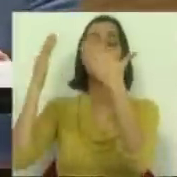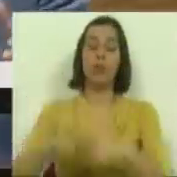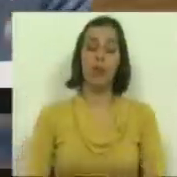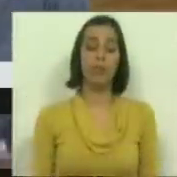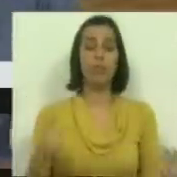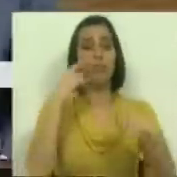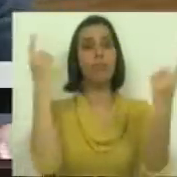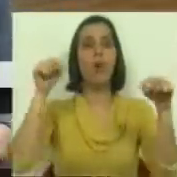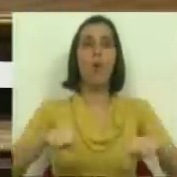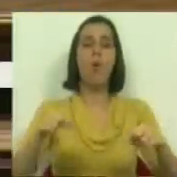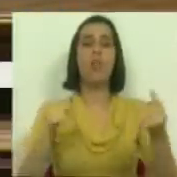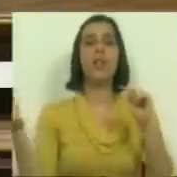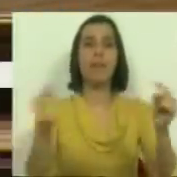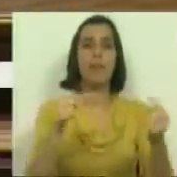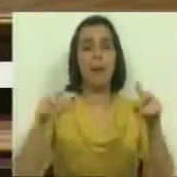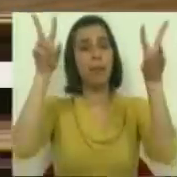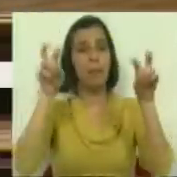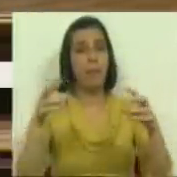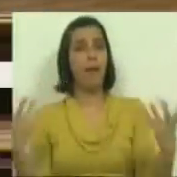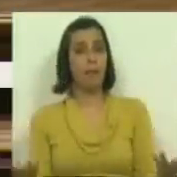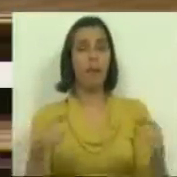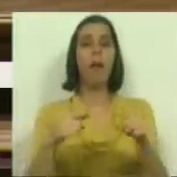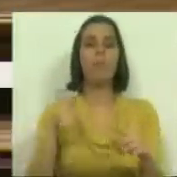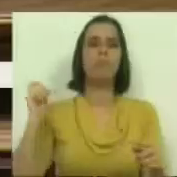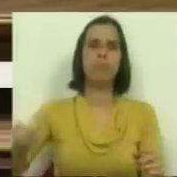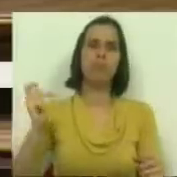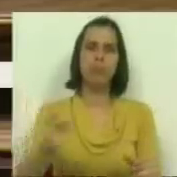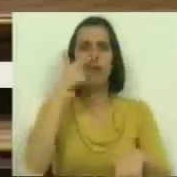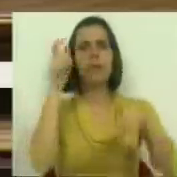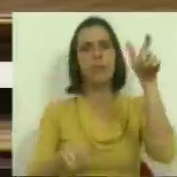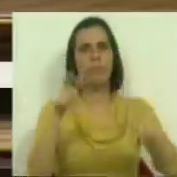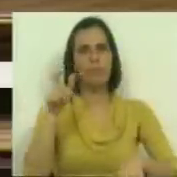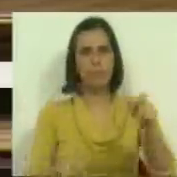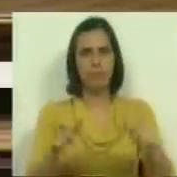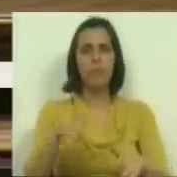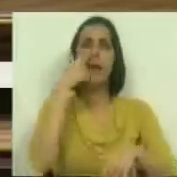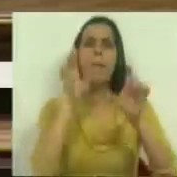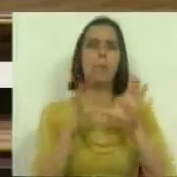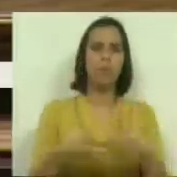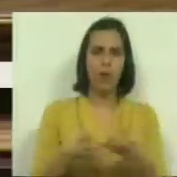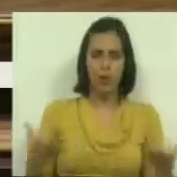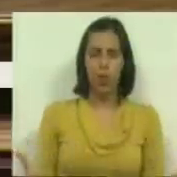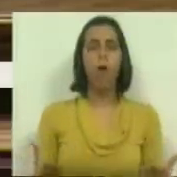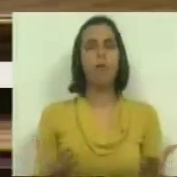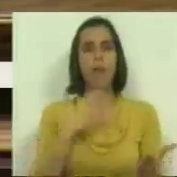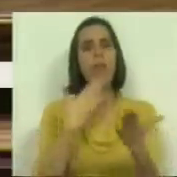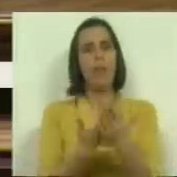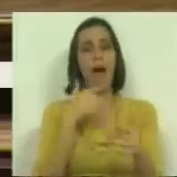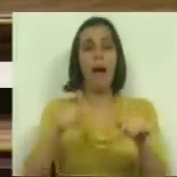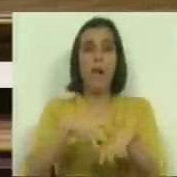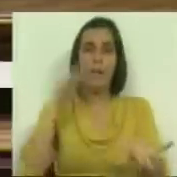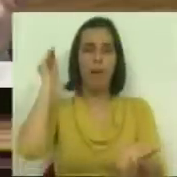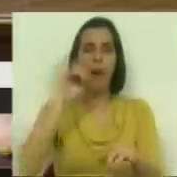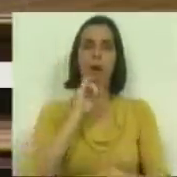porque trouxeram-nos hoje a debate a esta matéria. Ao longo dos anos, cidadãos, as populações têm dado conta na